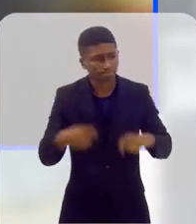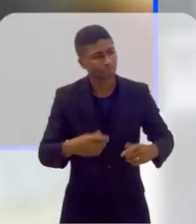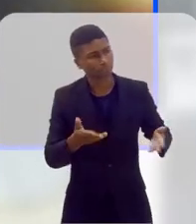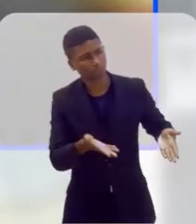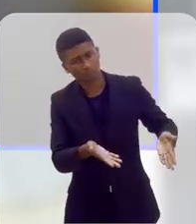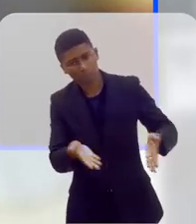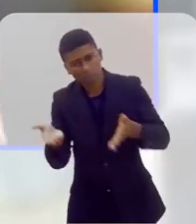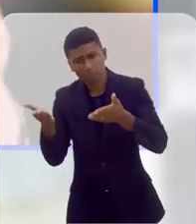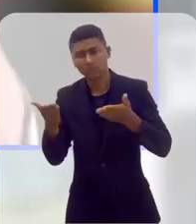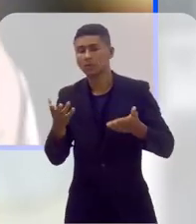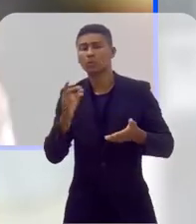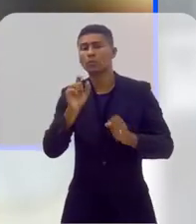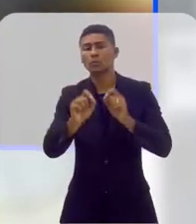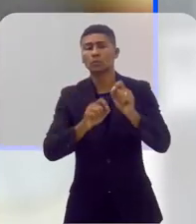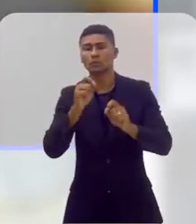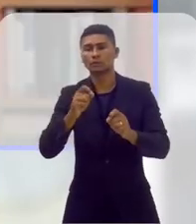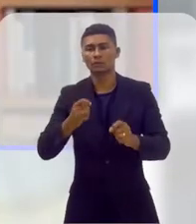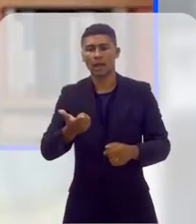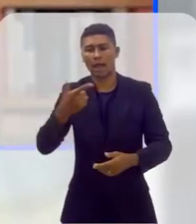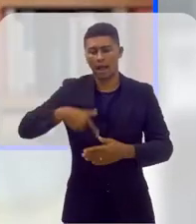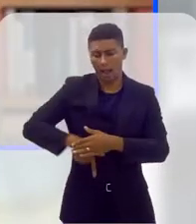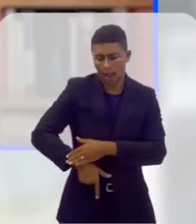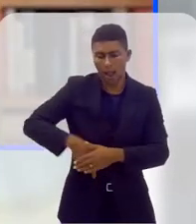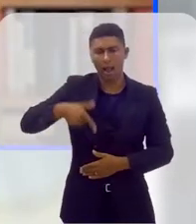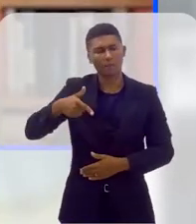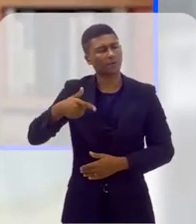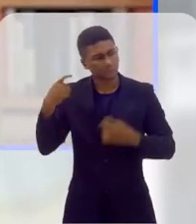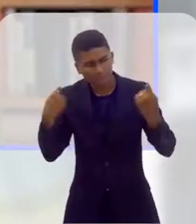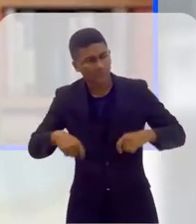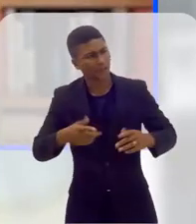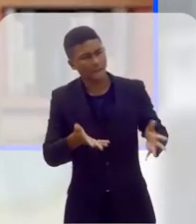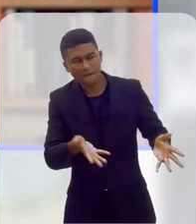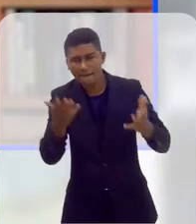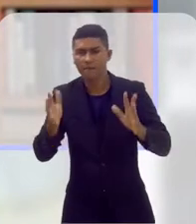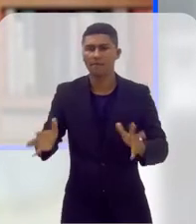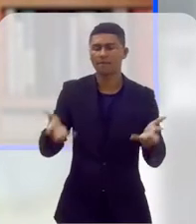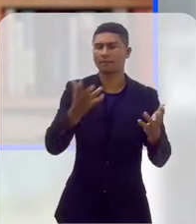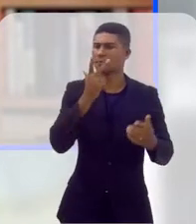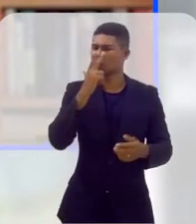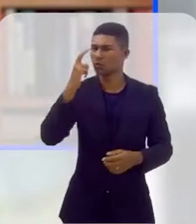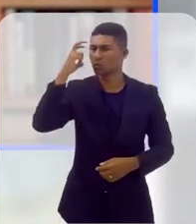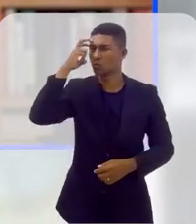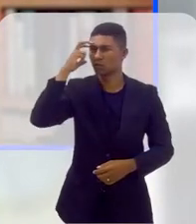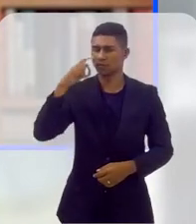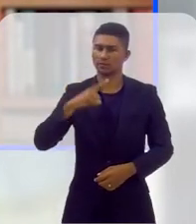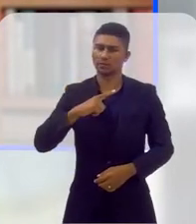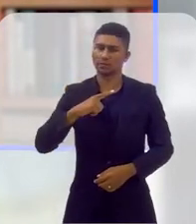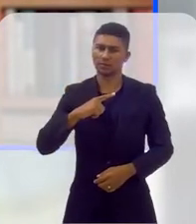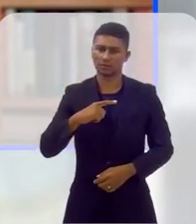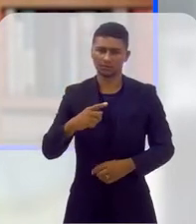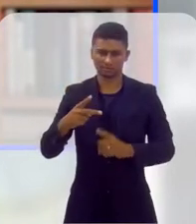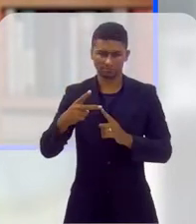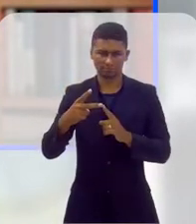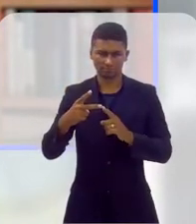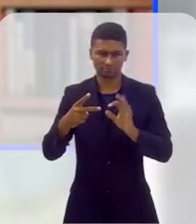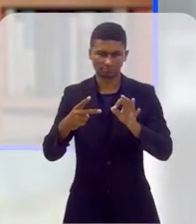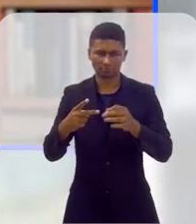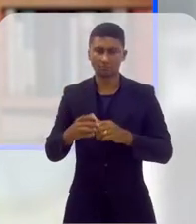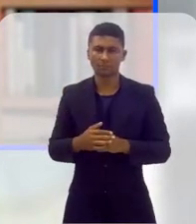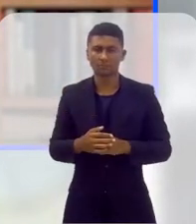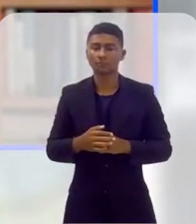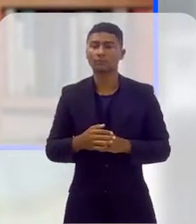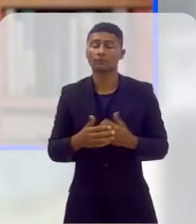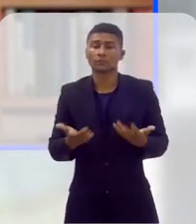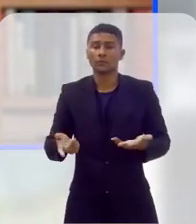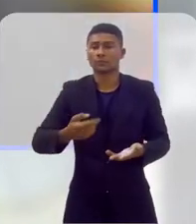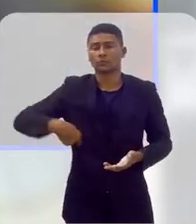temos que usar armas, nós temos que nos defender e tal. Existe uma cultura sendo legitimada através disso, mas também